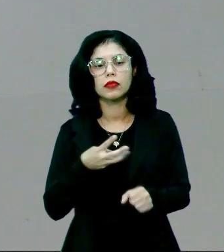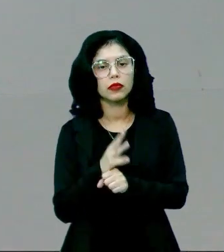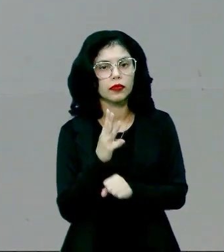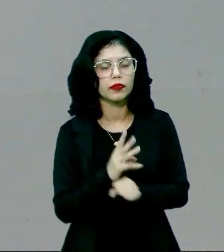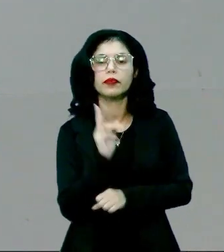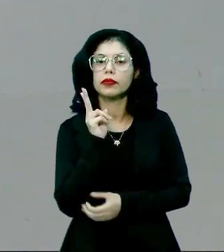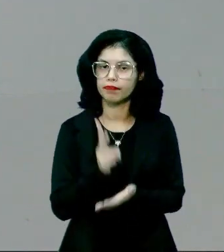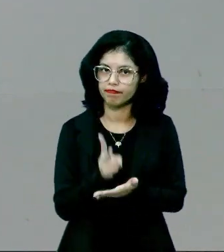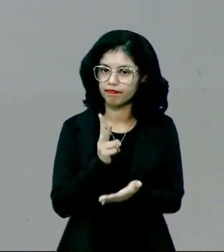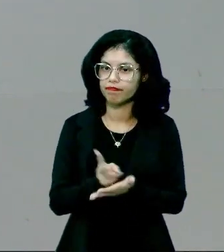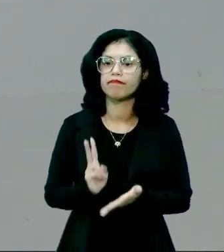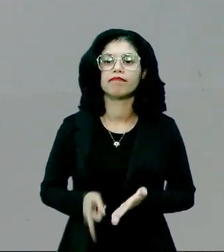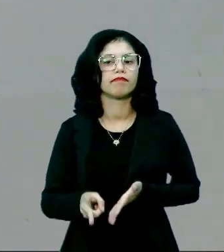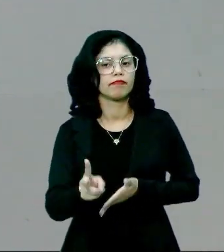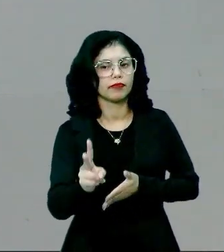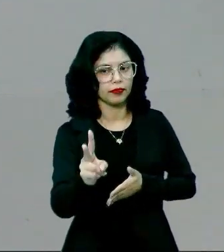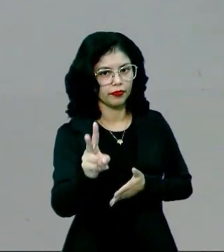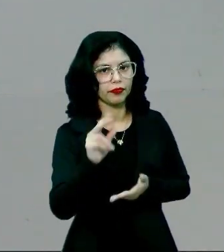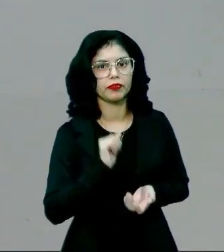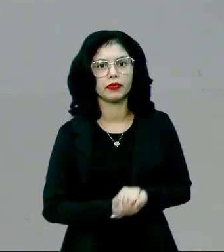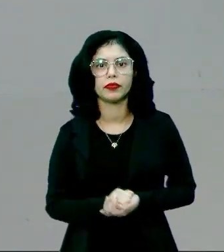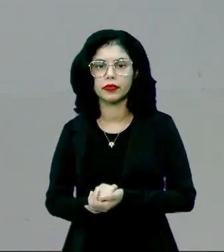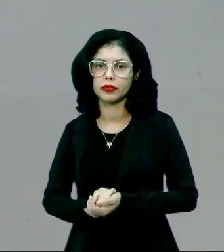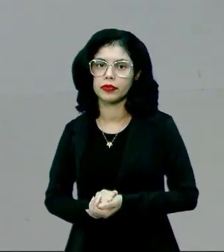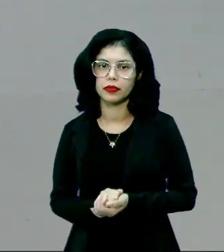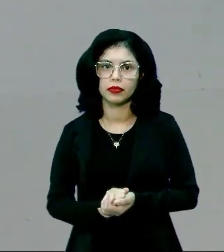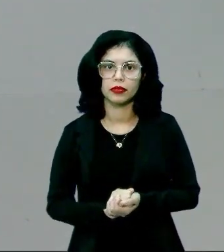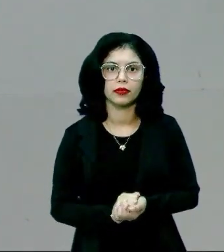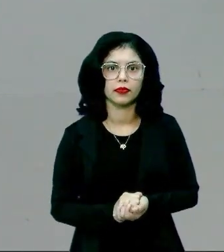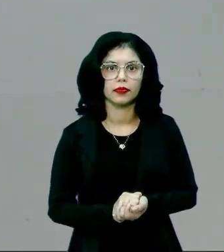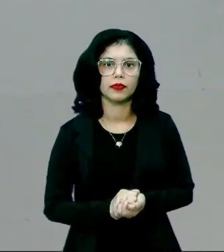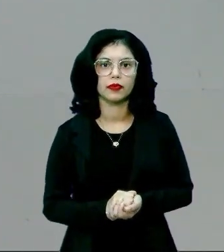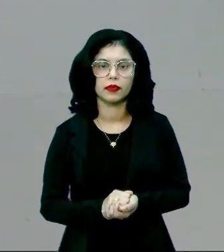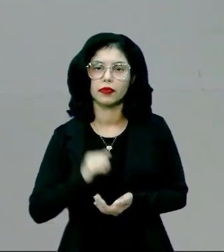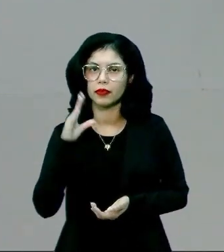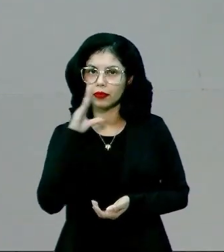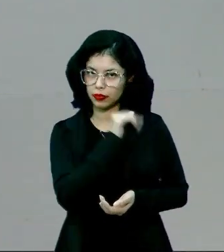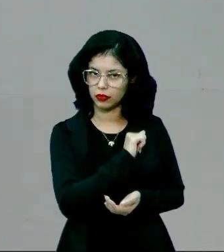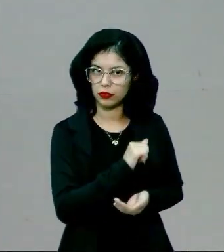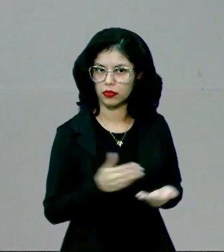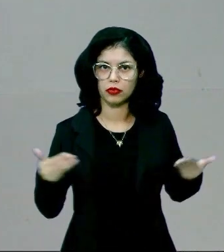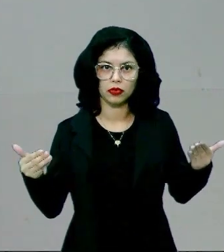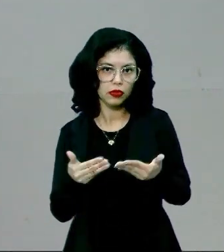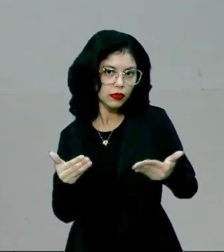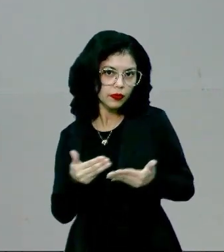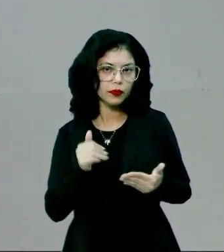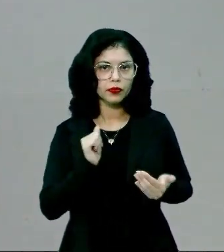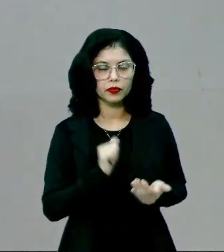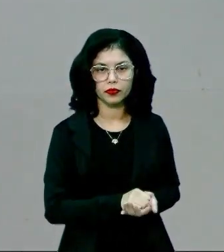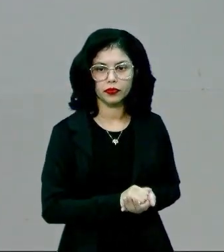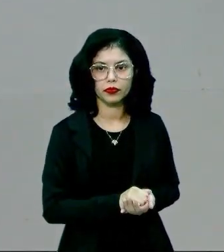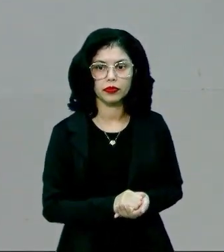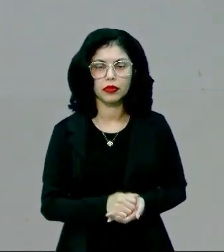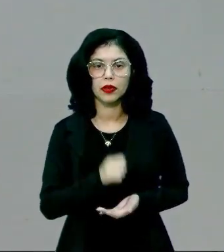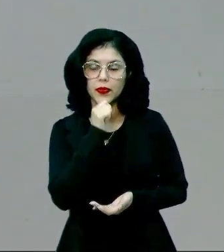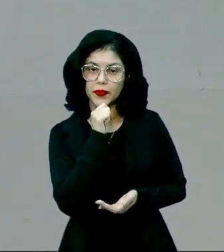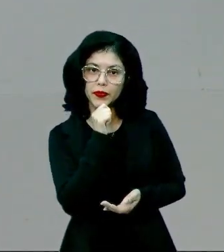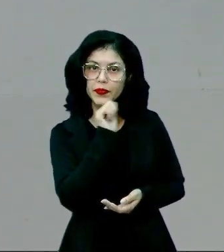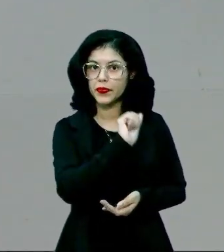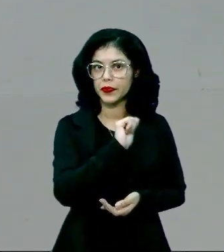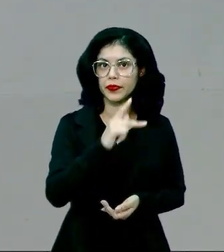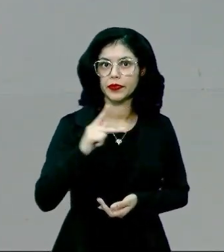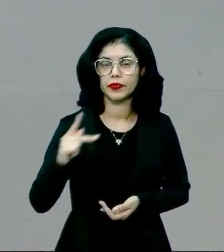A troca de mensagens via o WhatsApp é um recurso muito mais utilizado na atualidade. E aí o